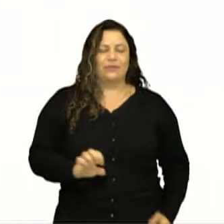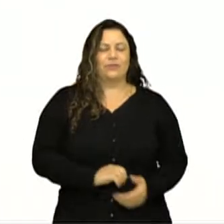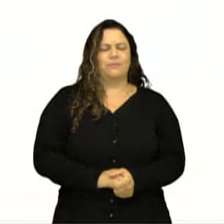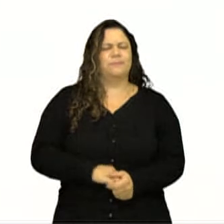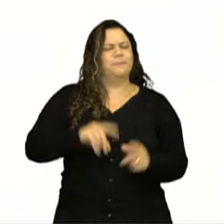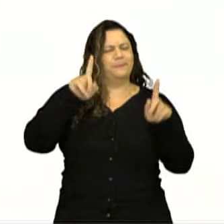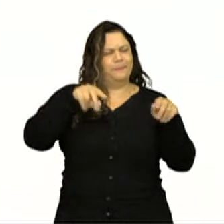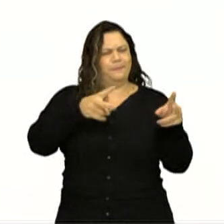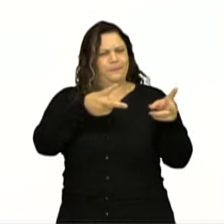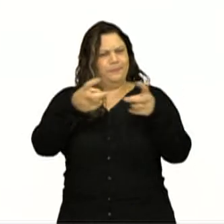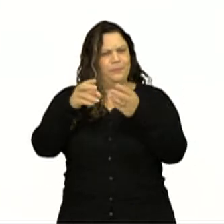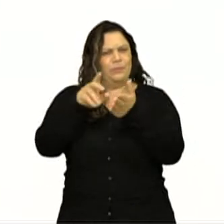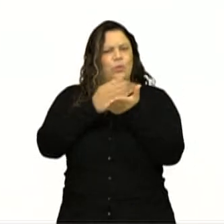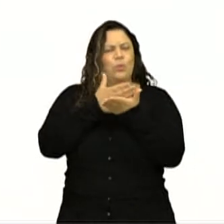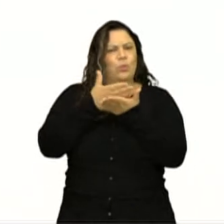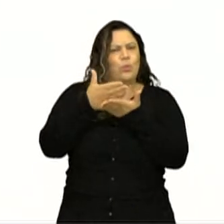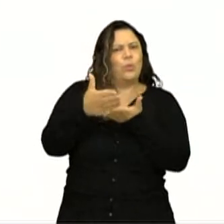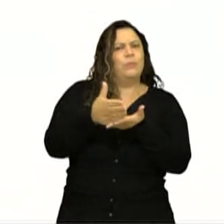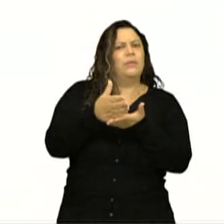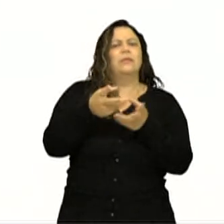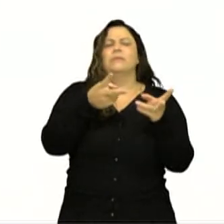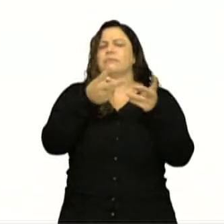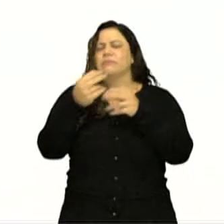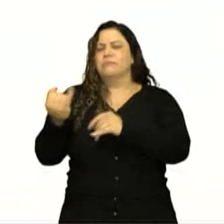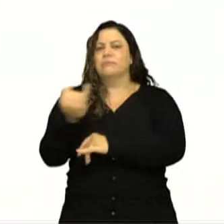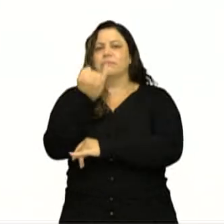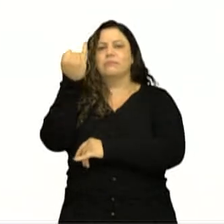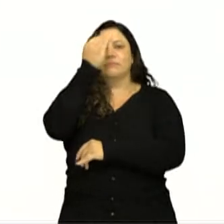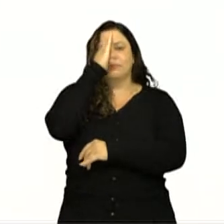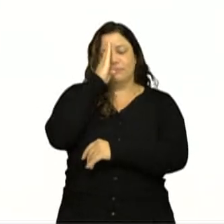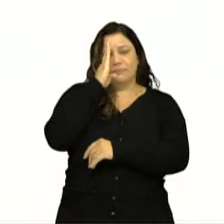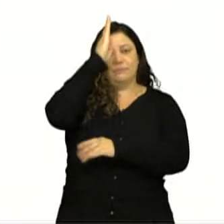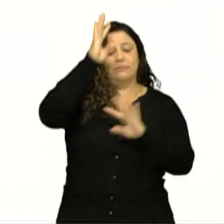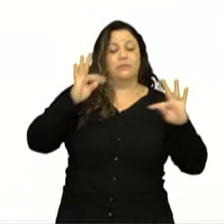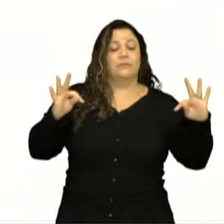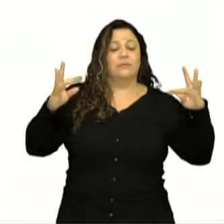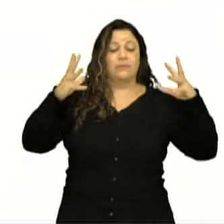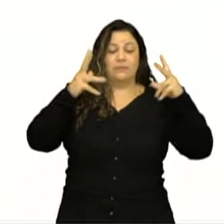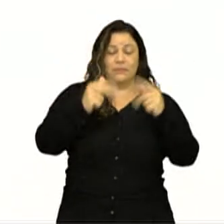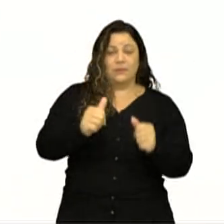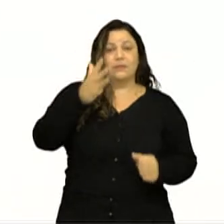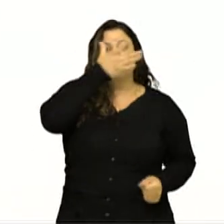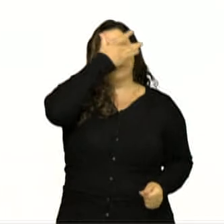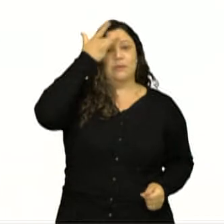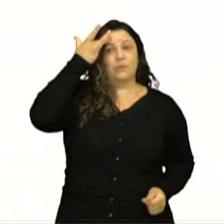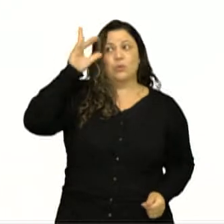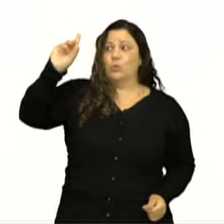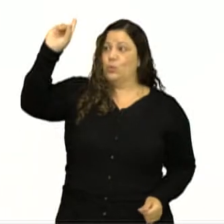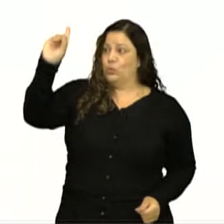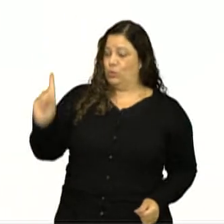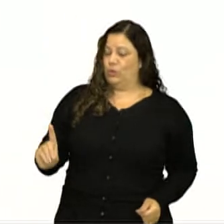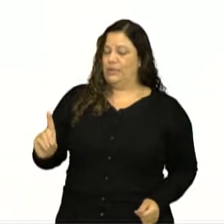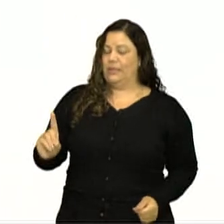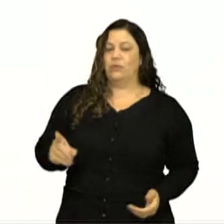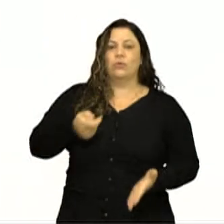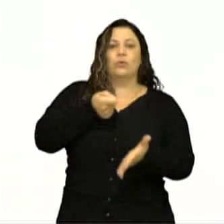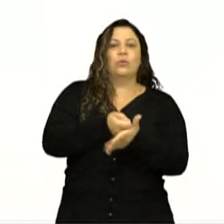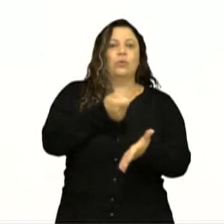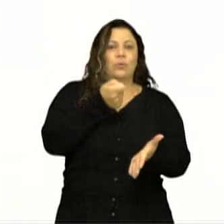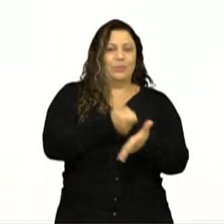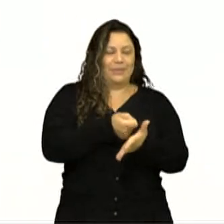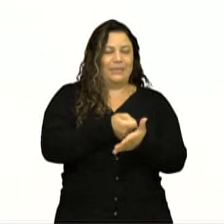artigo. Então é um artigo de fato fundamental que todas as pessoas têm o direito e a obrigação de